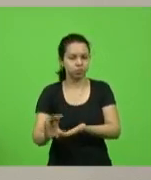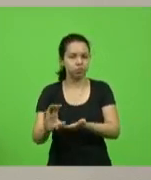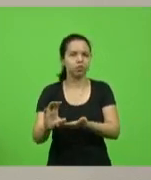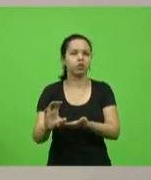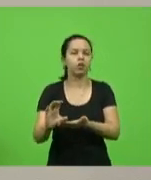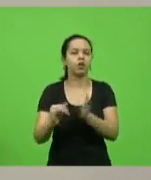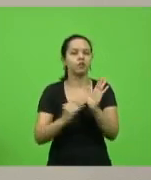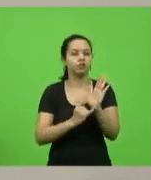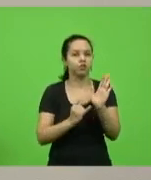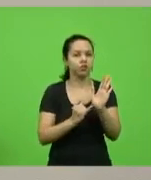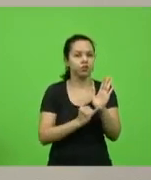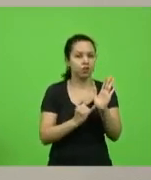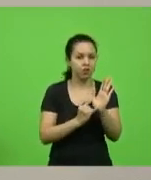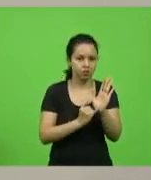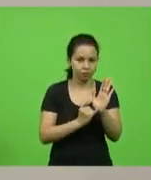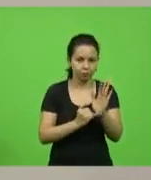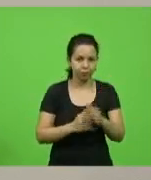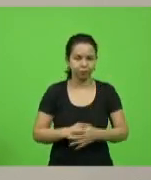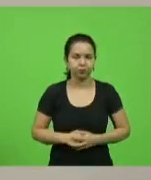financeiros.